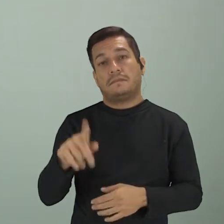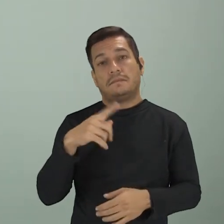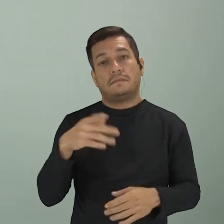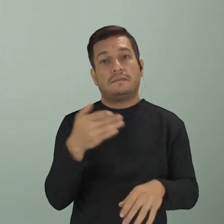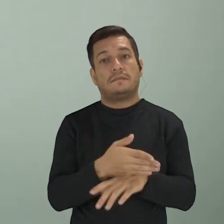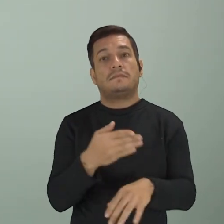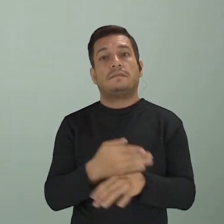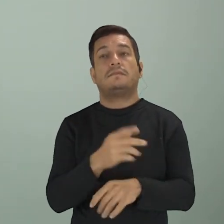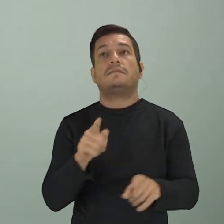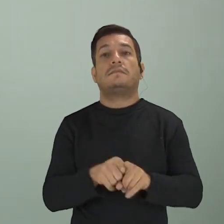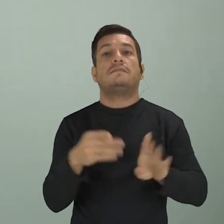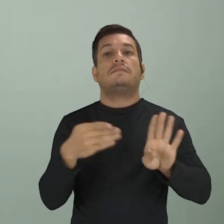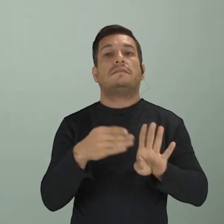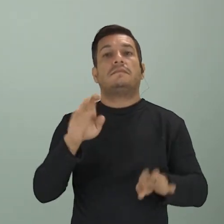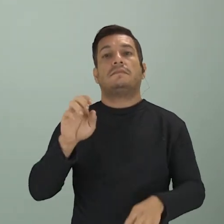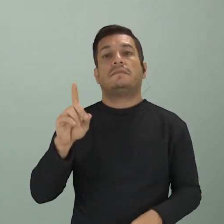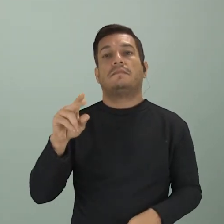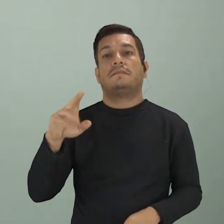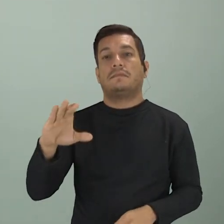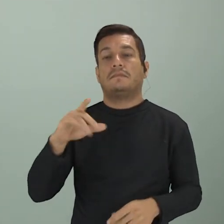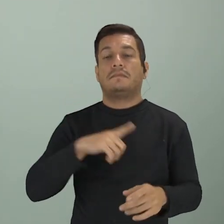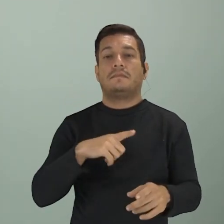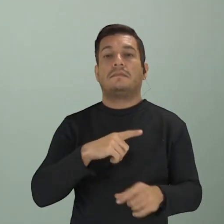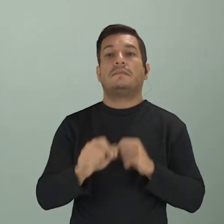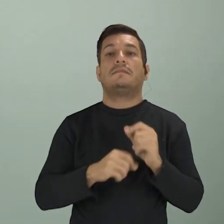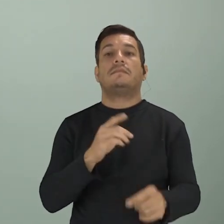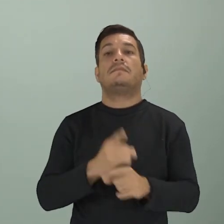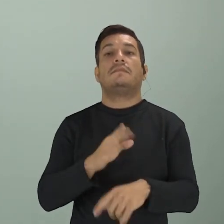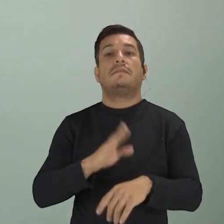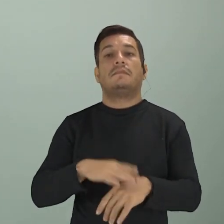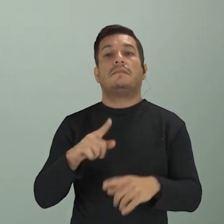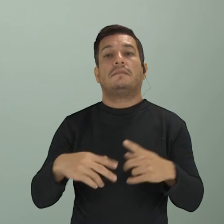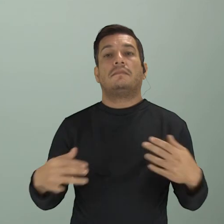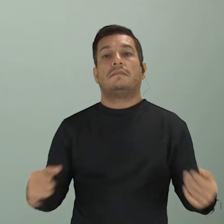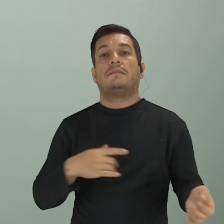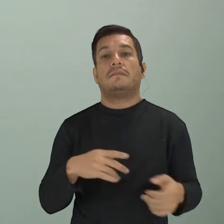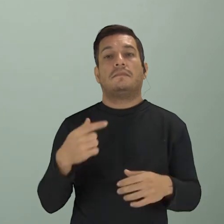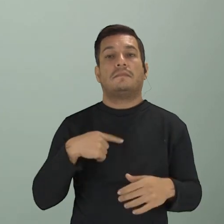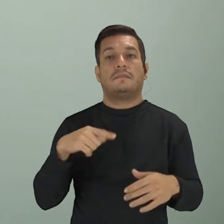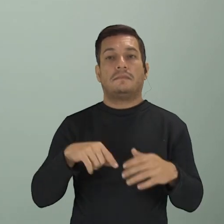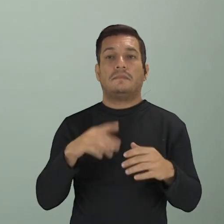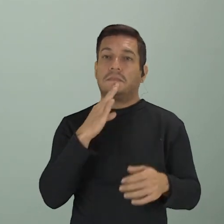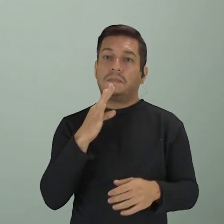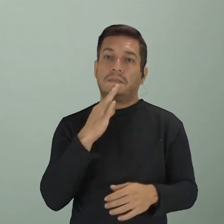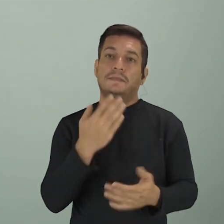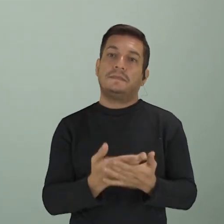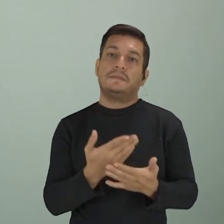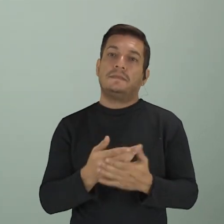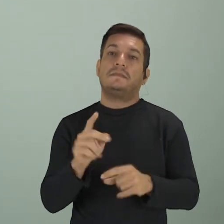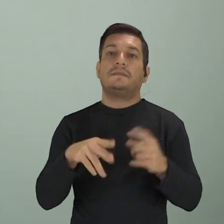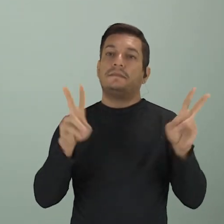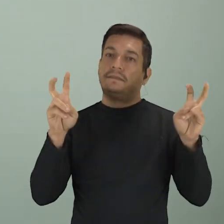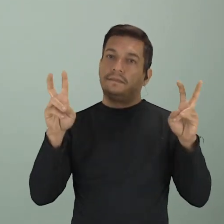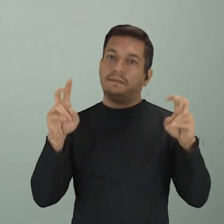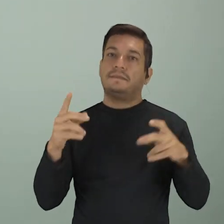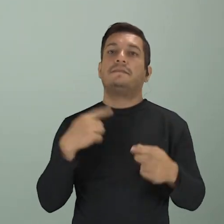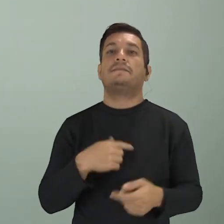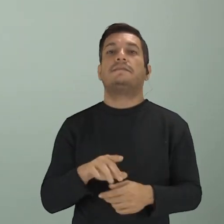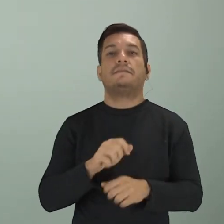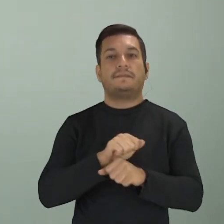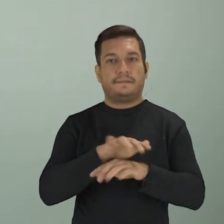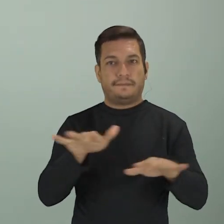vocês acessem, então, a plataforma Eduque, que lá vocês terão mais materiais para se aprofundarem aí nessa temática tão